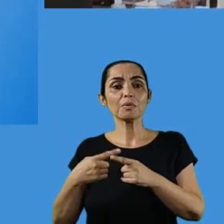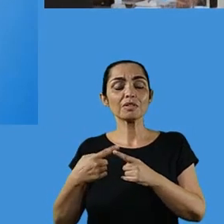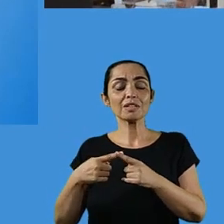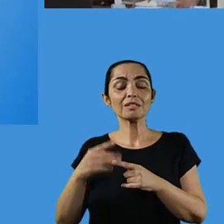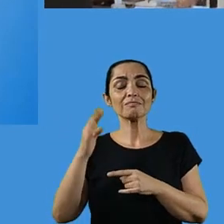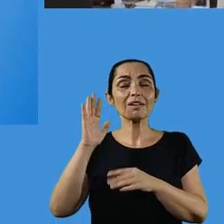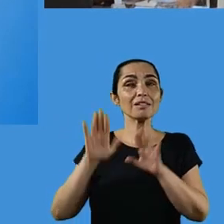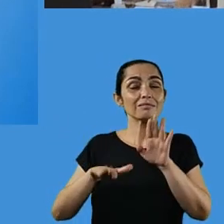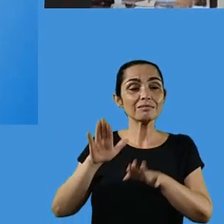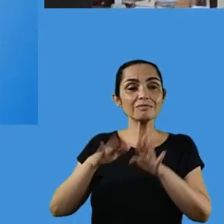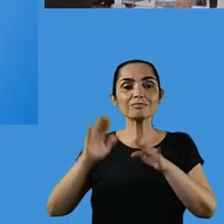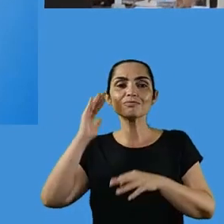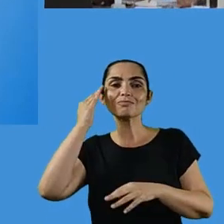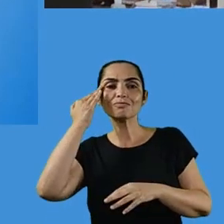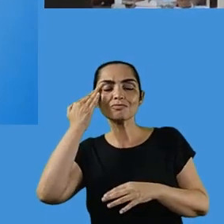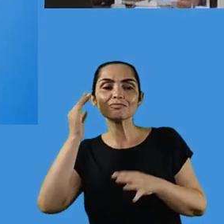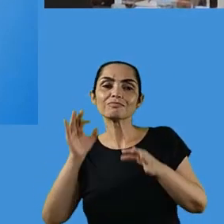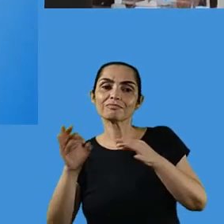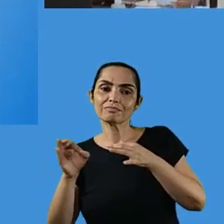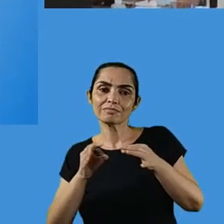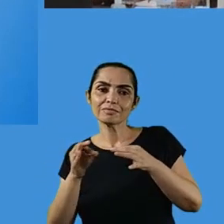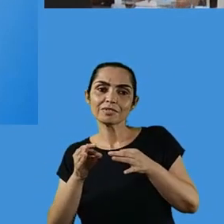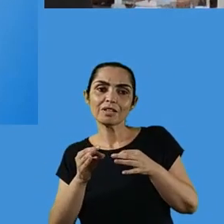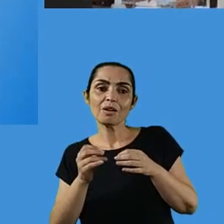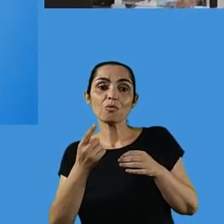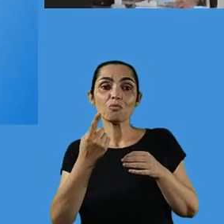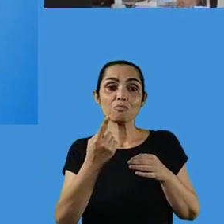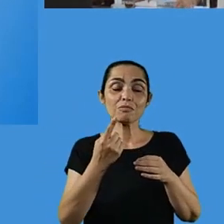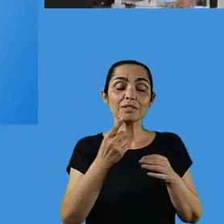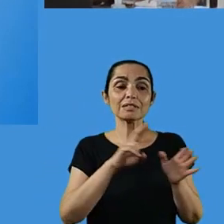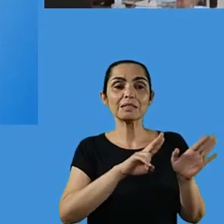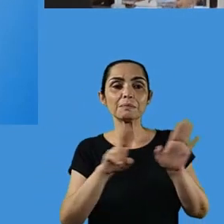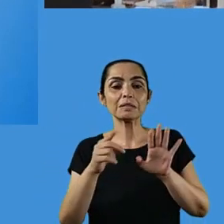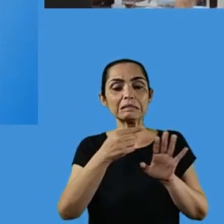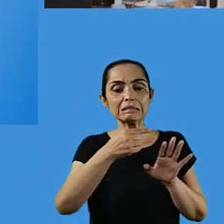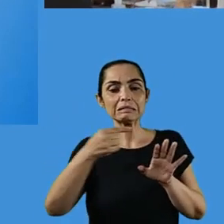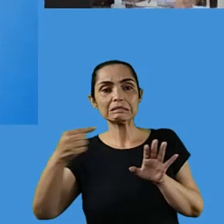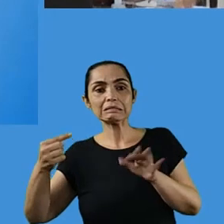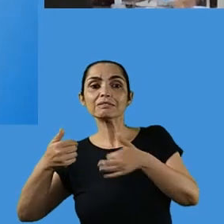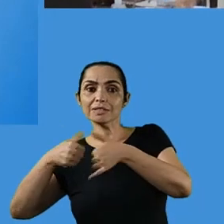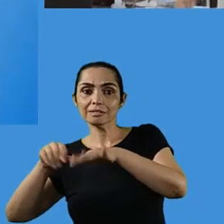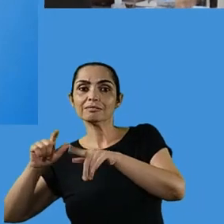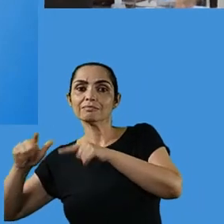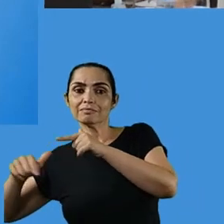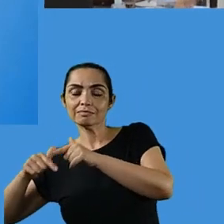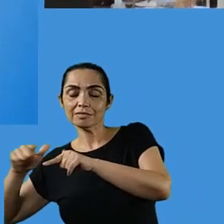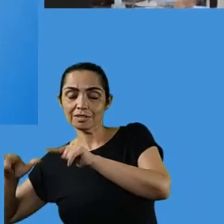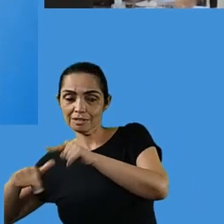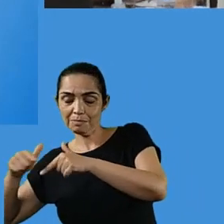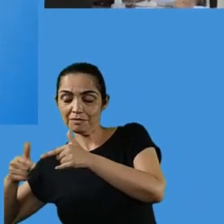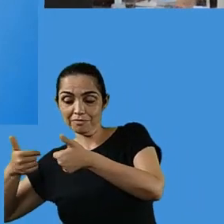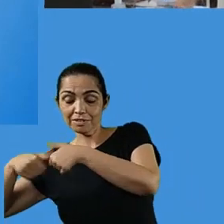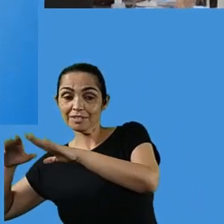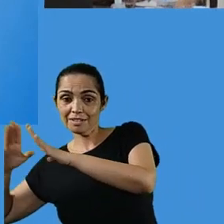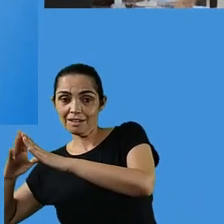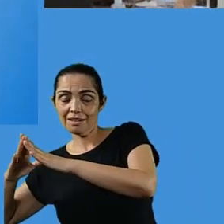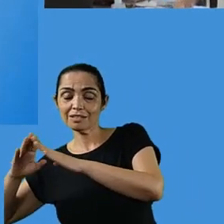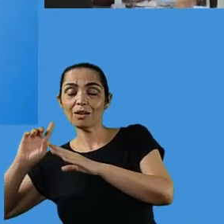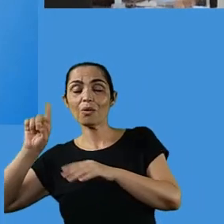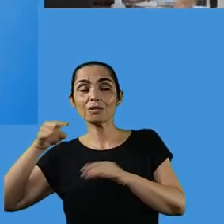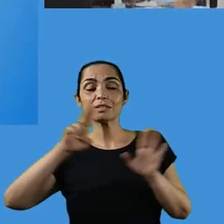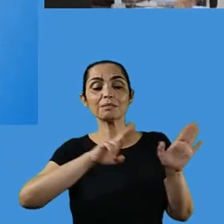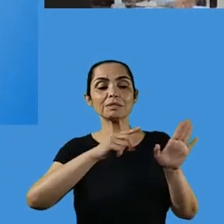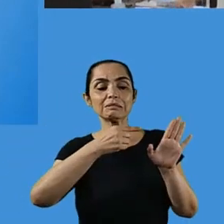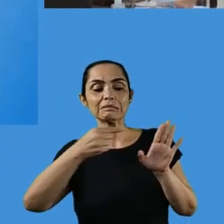fica uma semana, volta outra semana, como que vai ser essas informações, como que a gente vai fazer esse distanciamento, como é